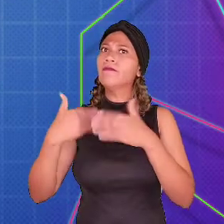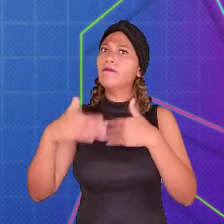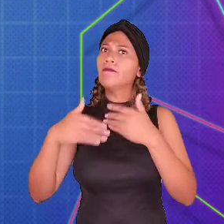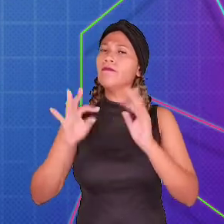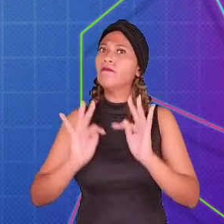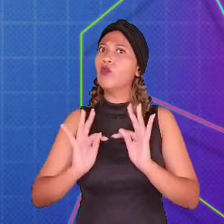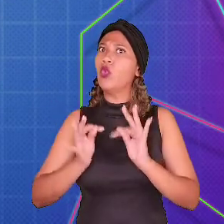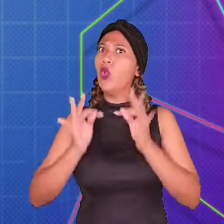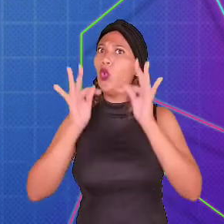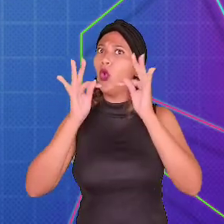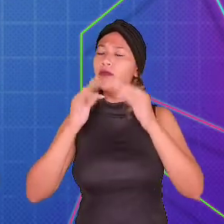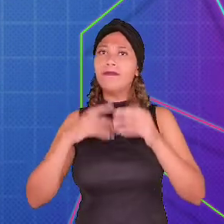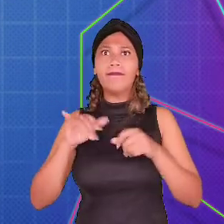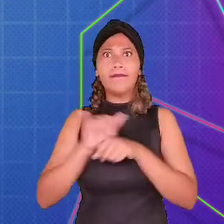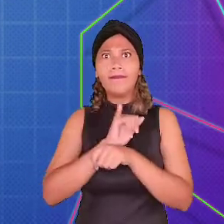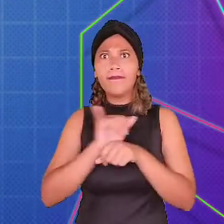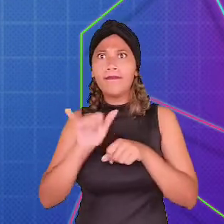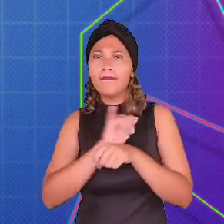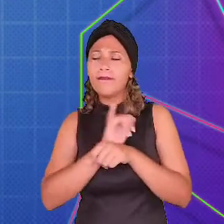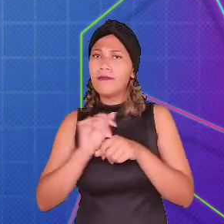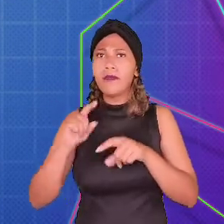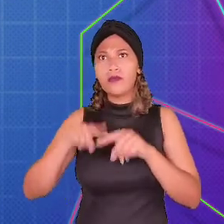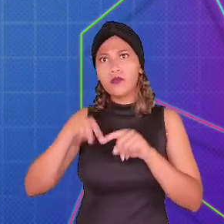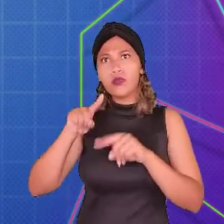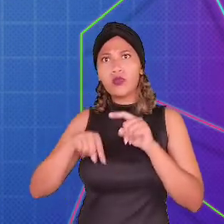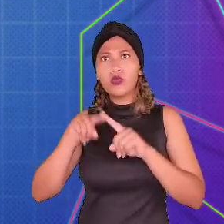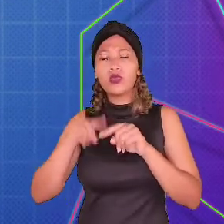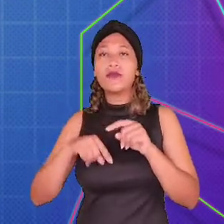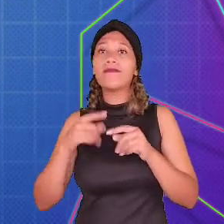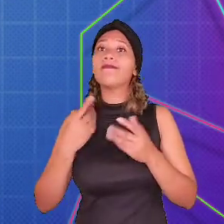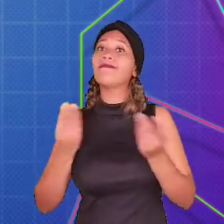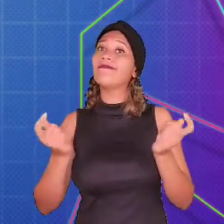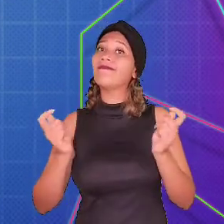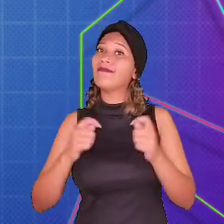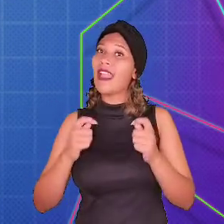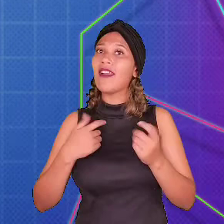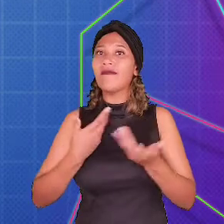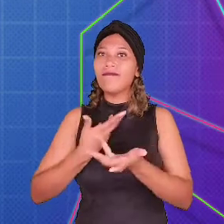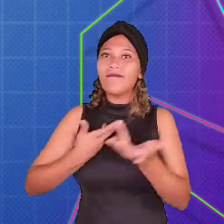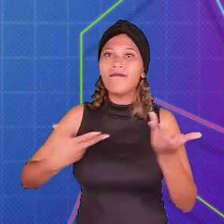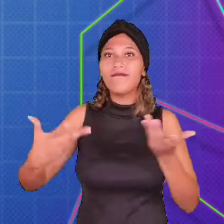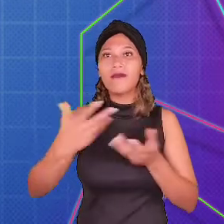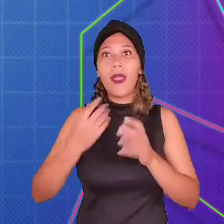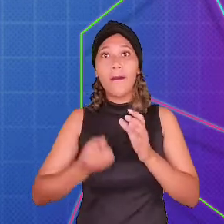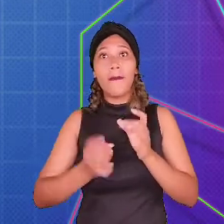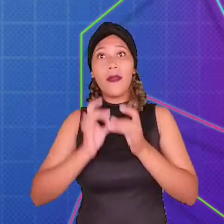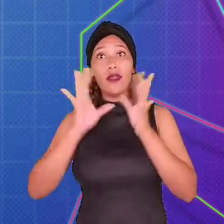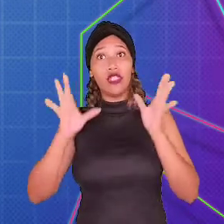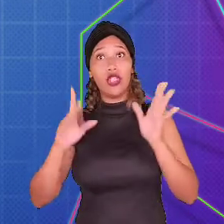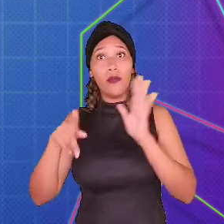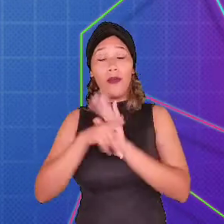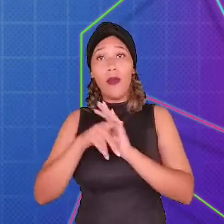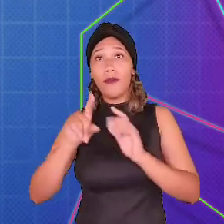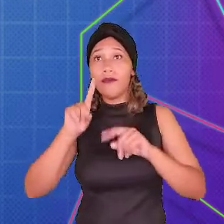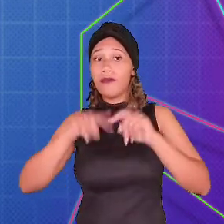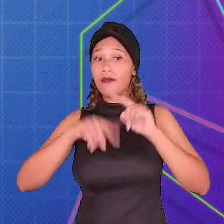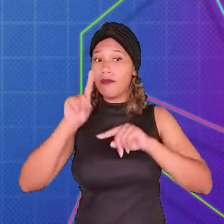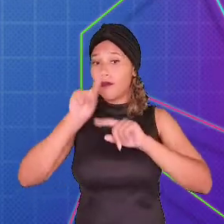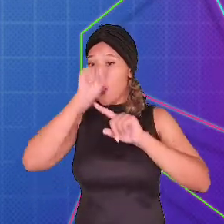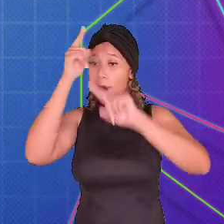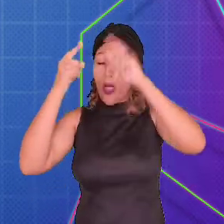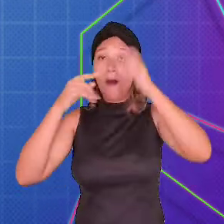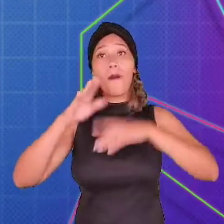da tecnologia, muitas ferramentas de criação de jogos se tornaram acessíveis e permitiram que criadores pudessem